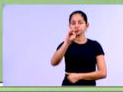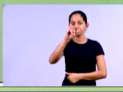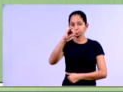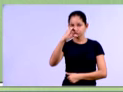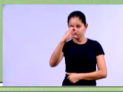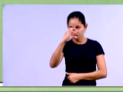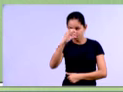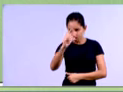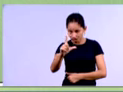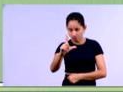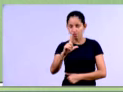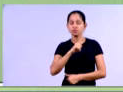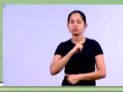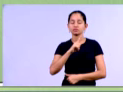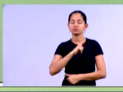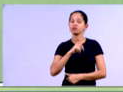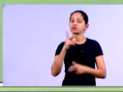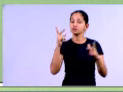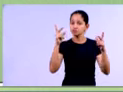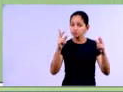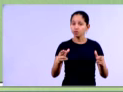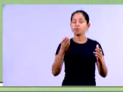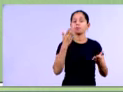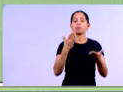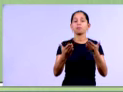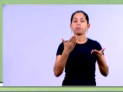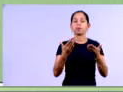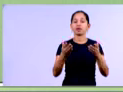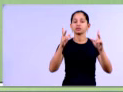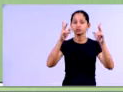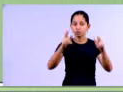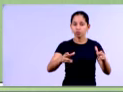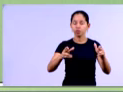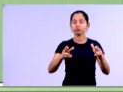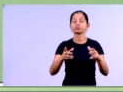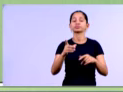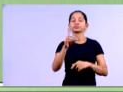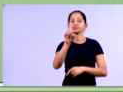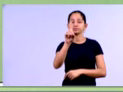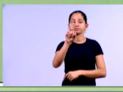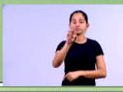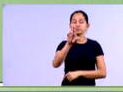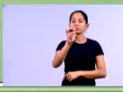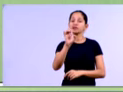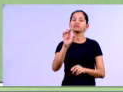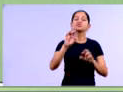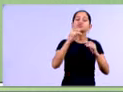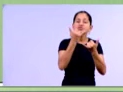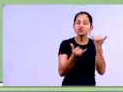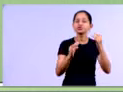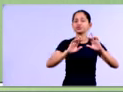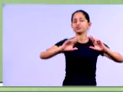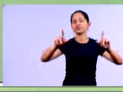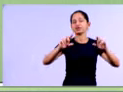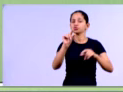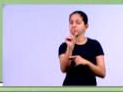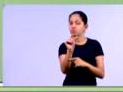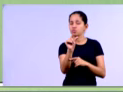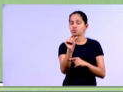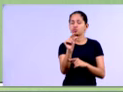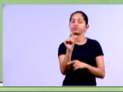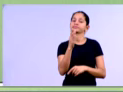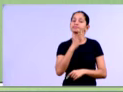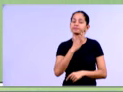do balanço patrimonial, tá, gente? Nós vamos ter a análise vertical da DRE, que difere um pouquinho só. Bom,